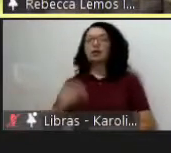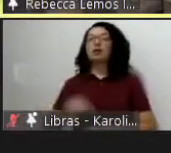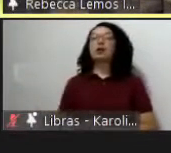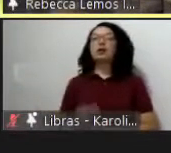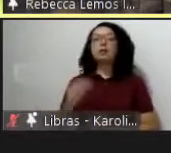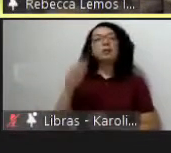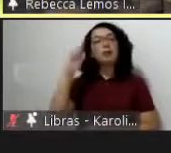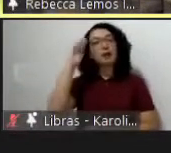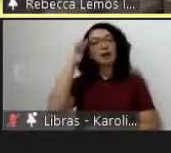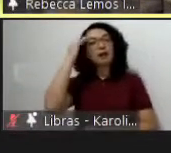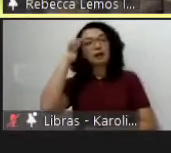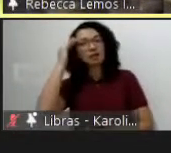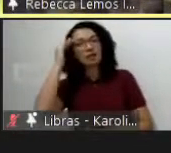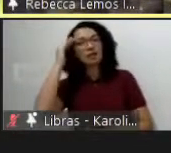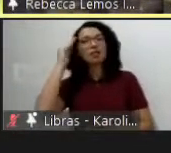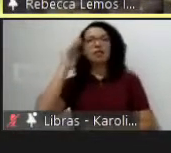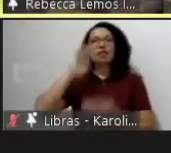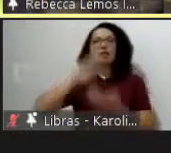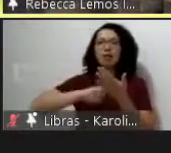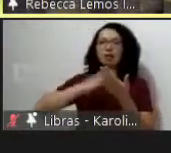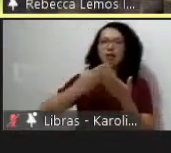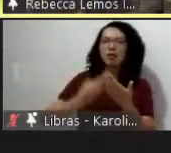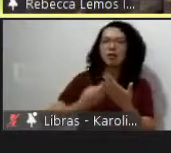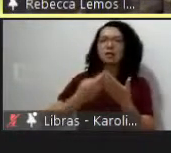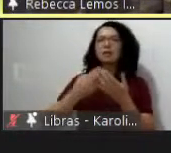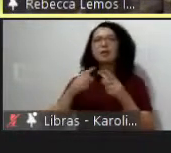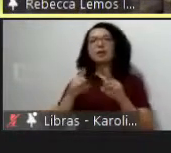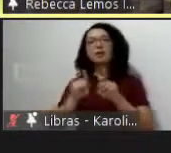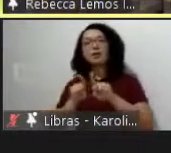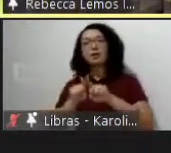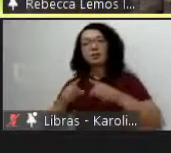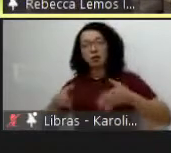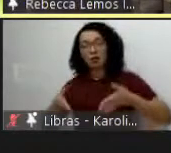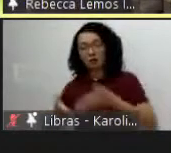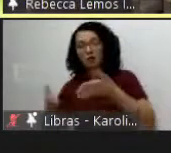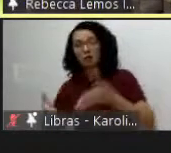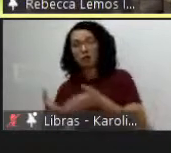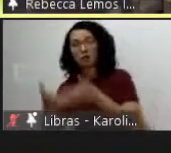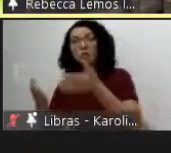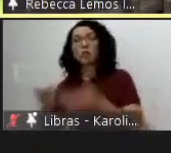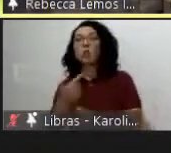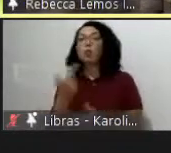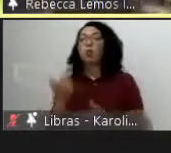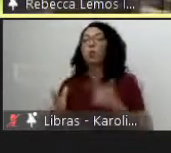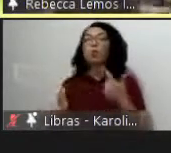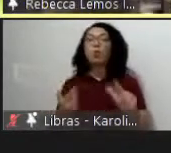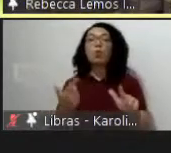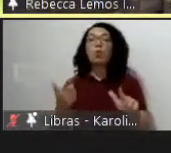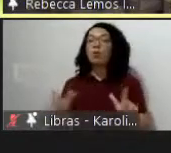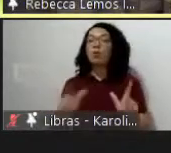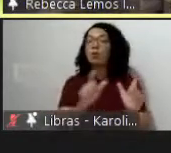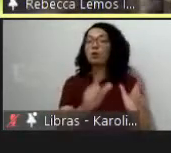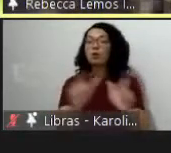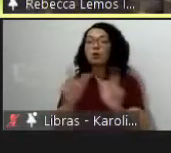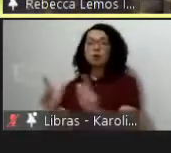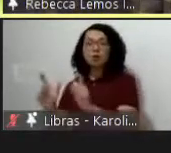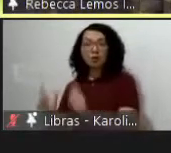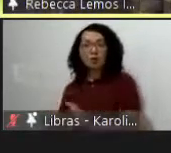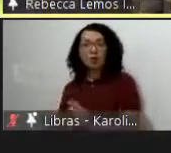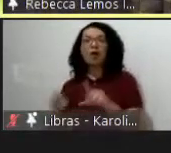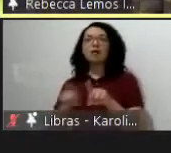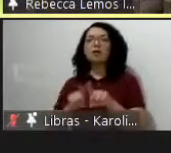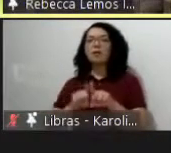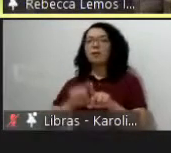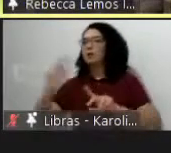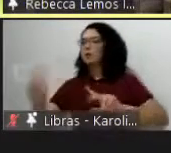interpretar contribuir com outras realidades não latino-americanas com outras situações com outro